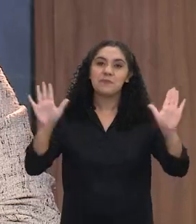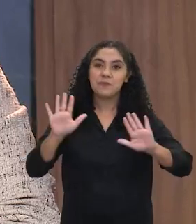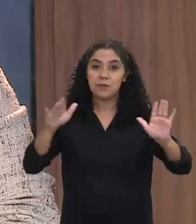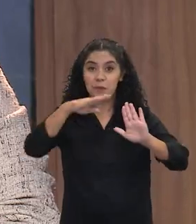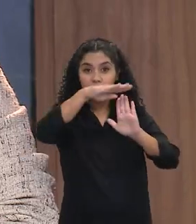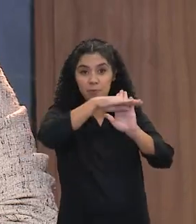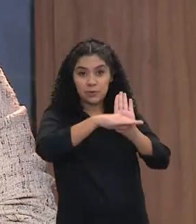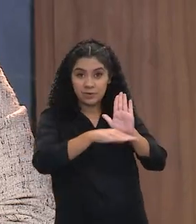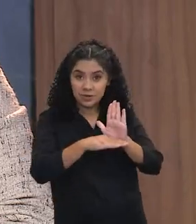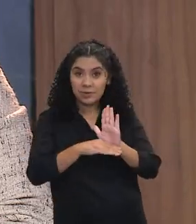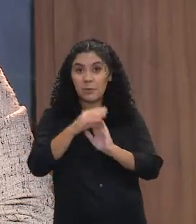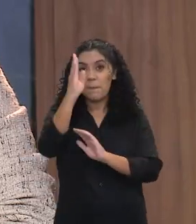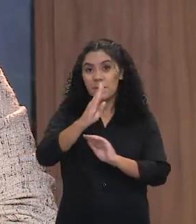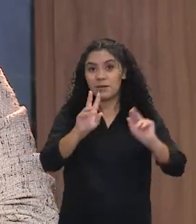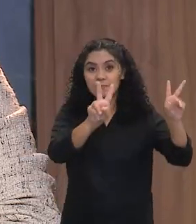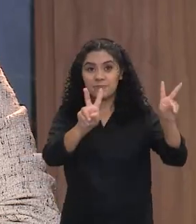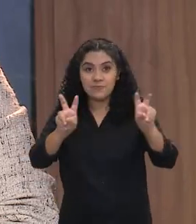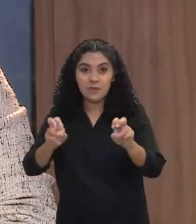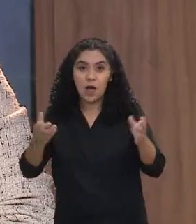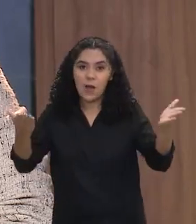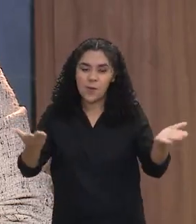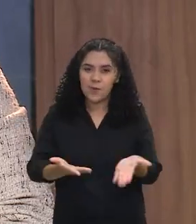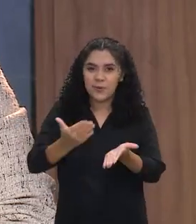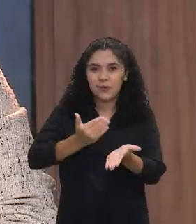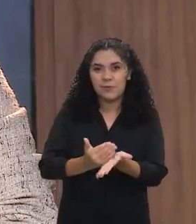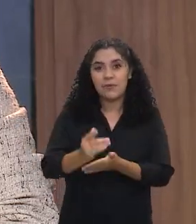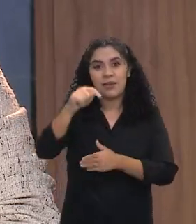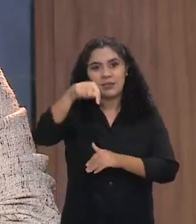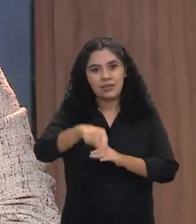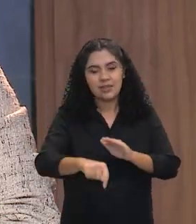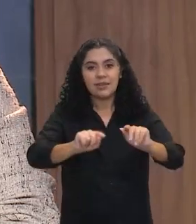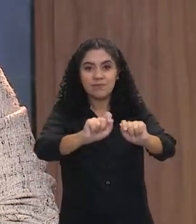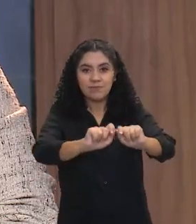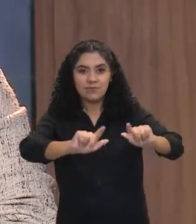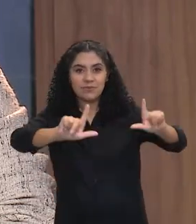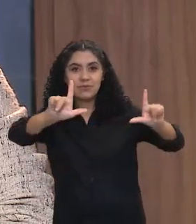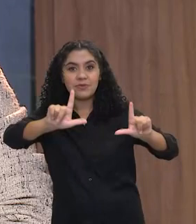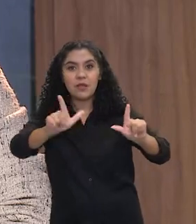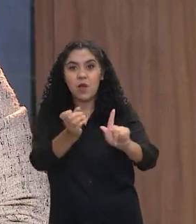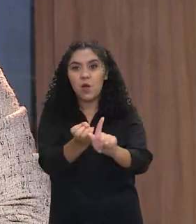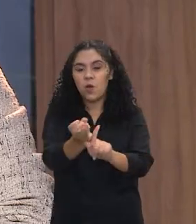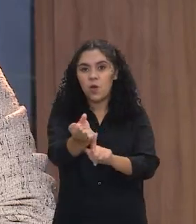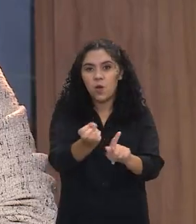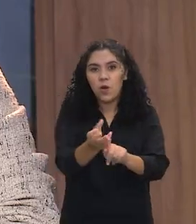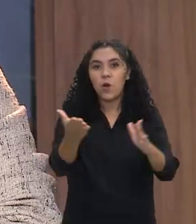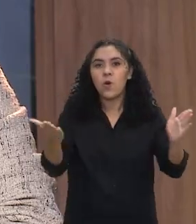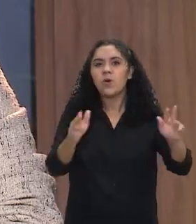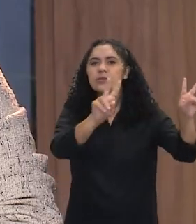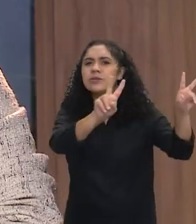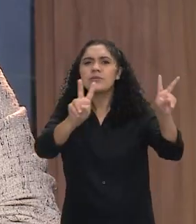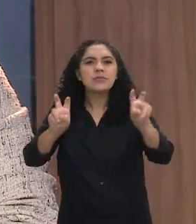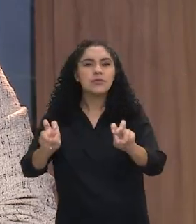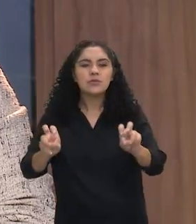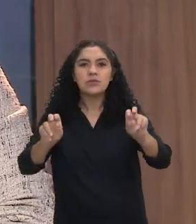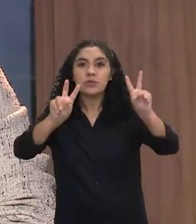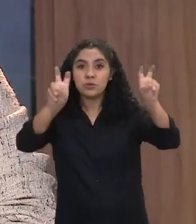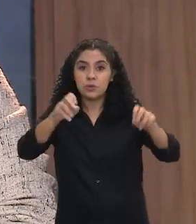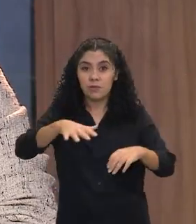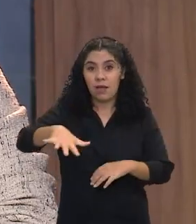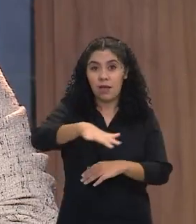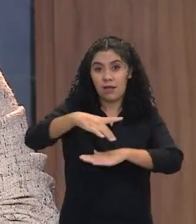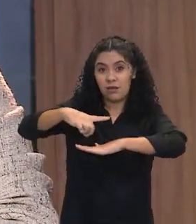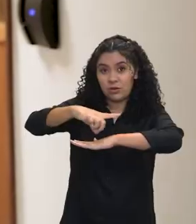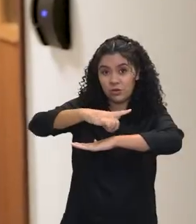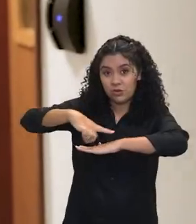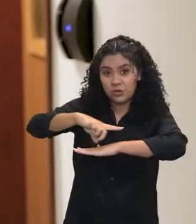Olá, Brasil em Pauta, começando agora aqui no Canal GOV. Hoje o nosso assunto é o mundo digital e a nossa